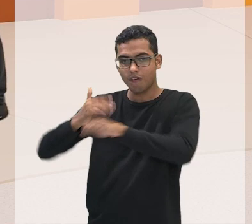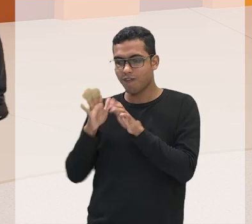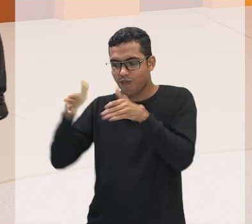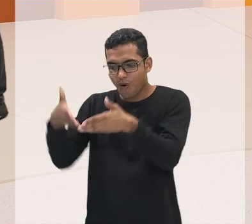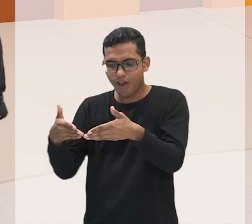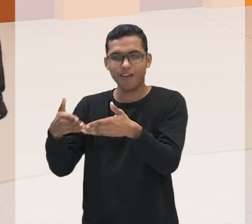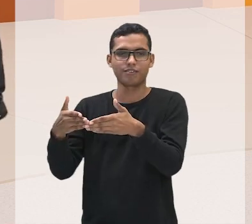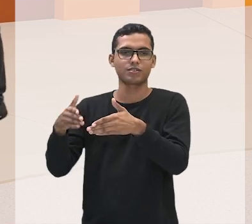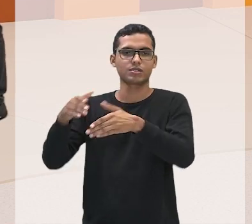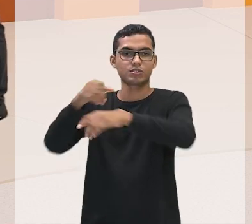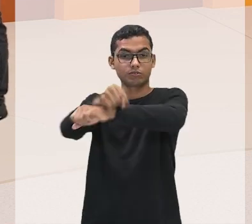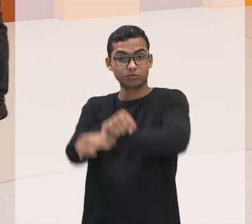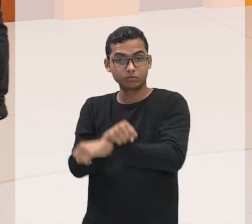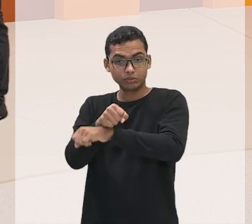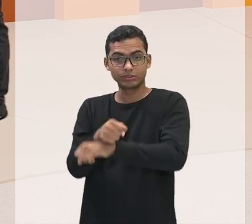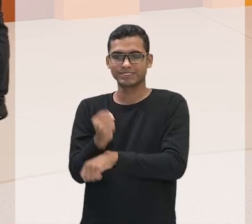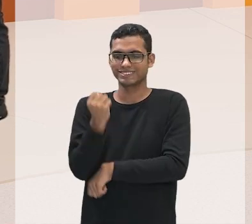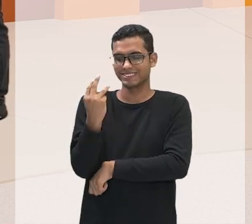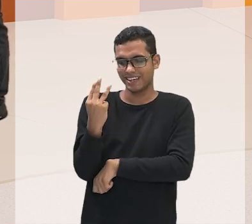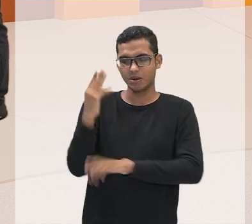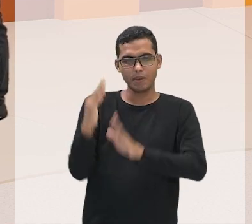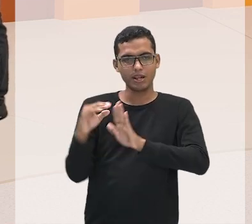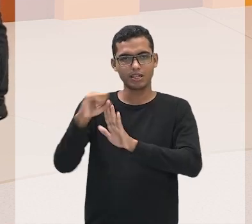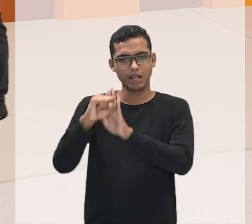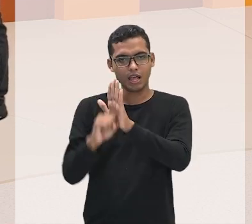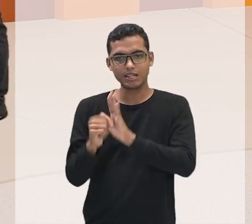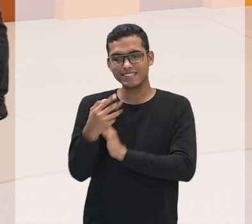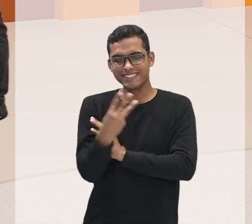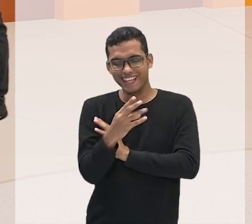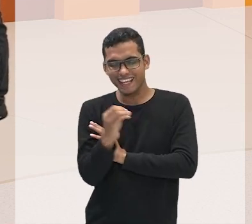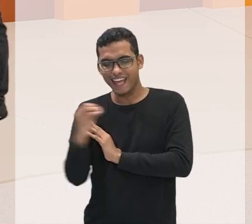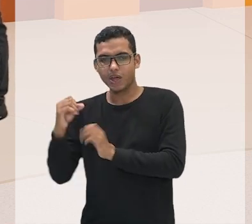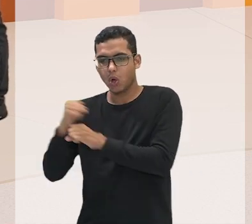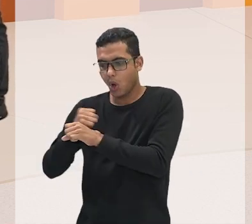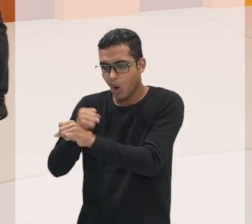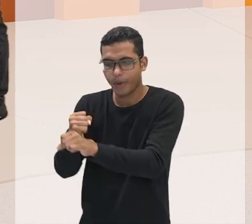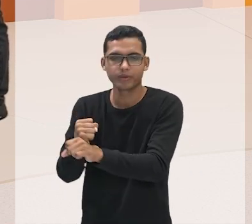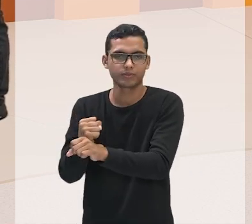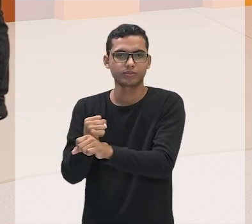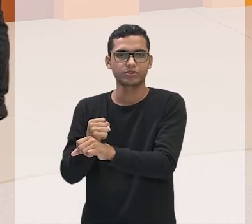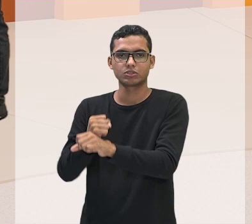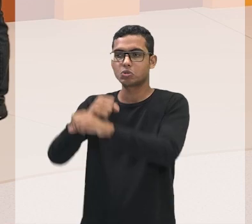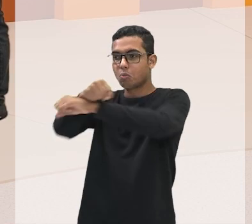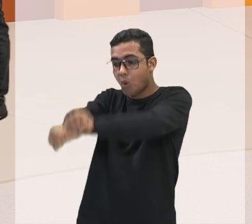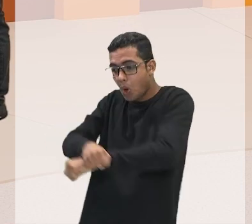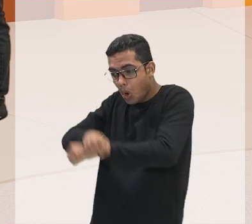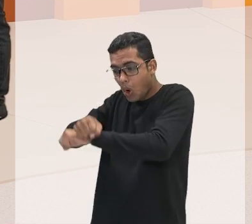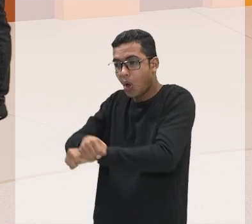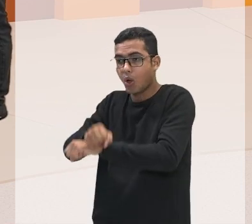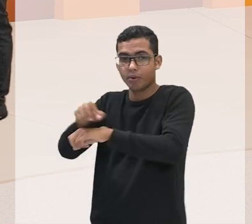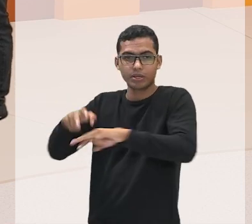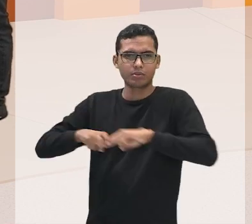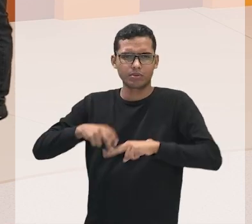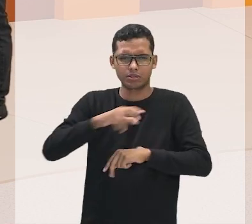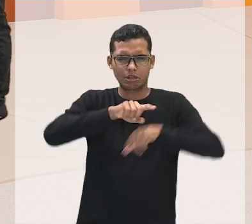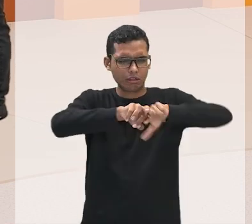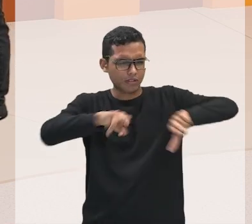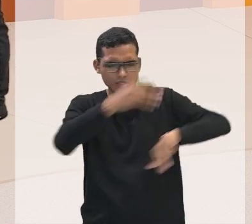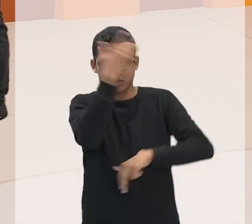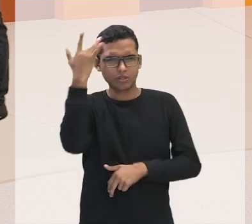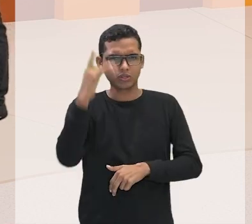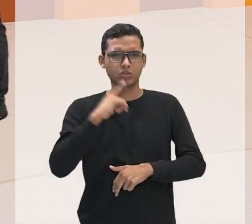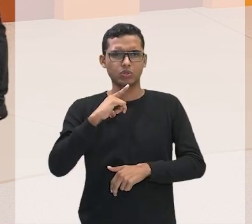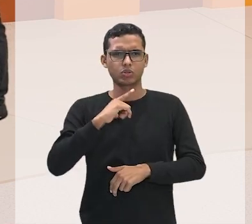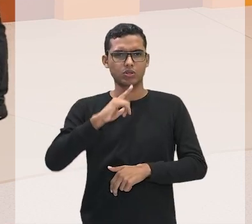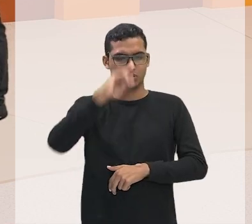séculos de escravidão aí, que vão fazer com que milhares de africanos escravizados venham para o Brasil para desempenhar diversas funções.